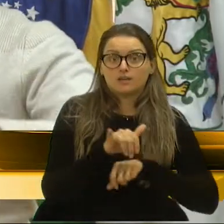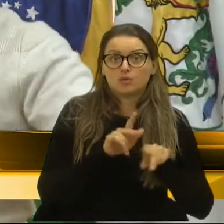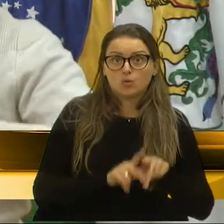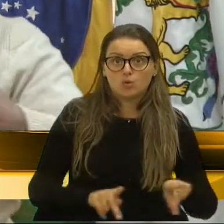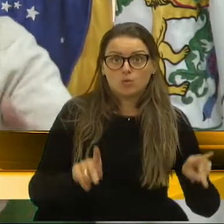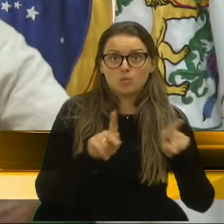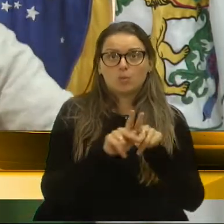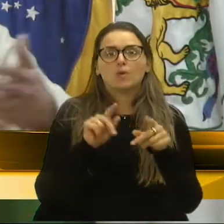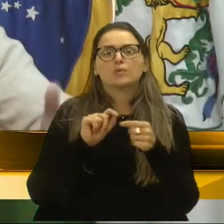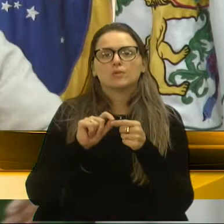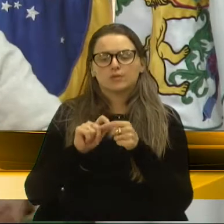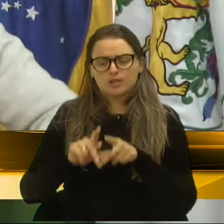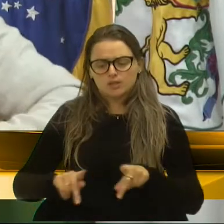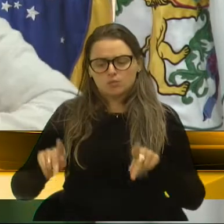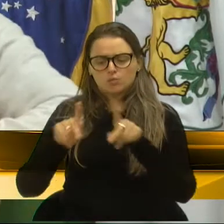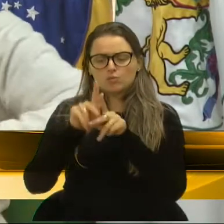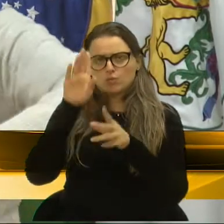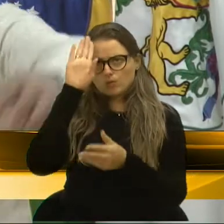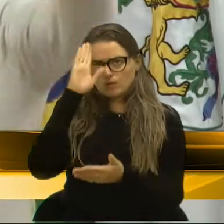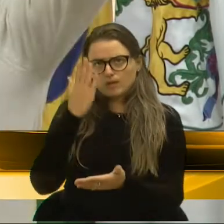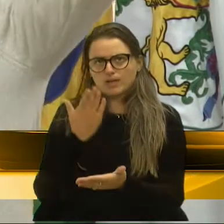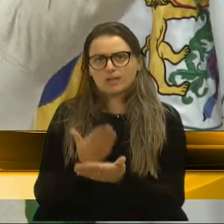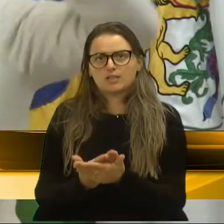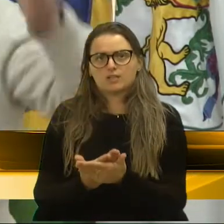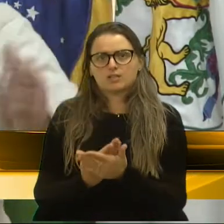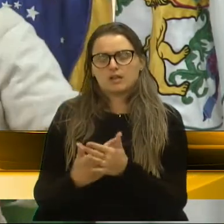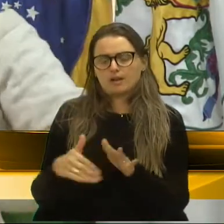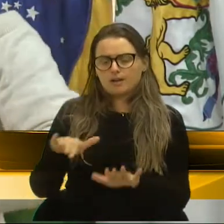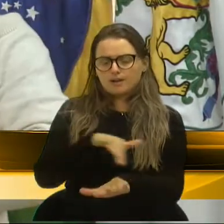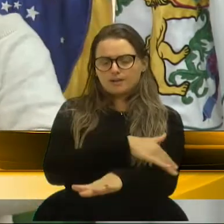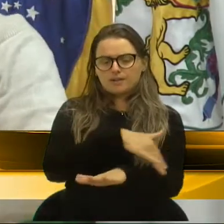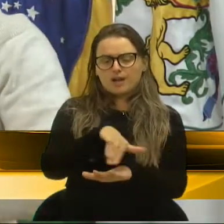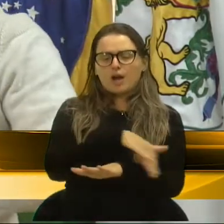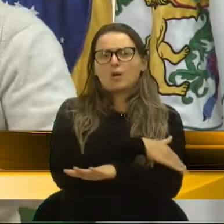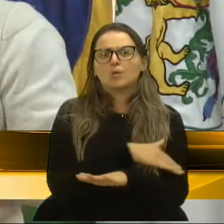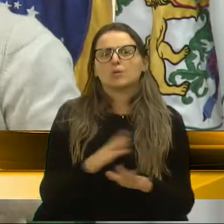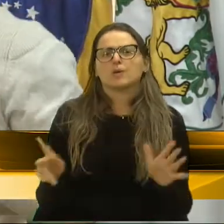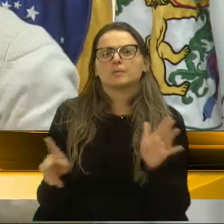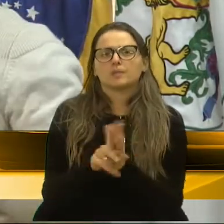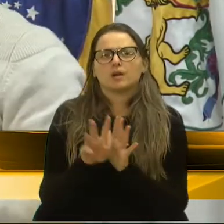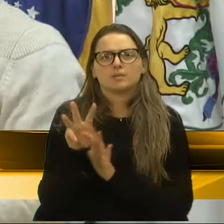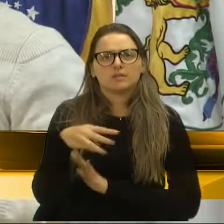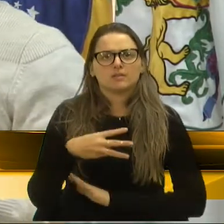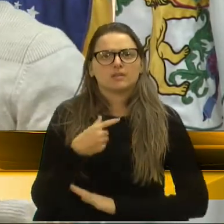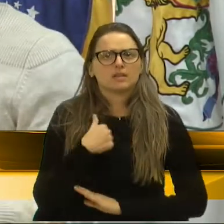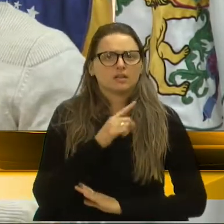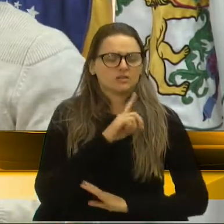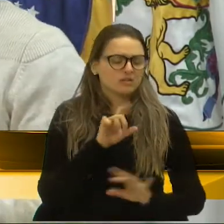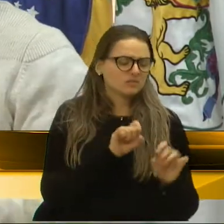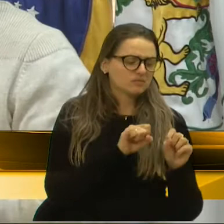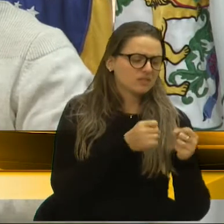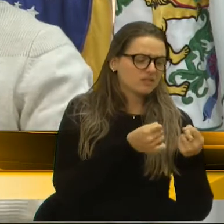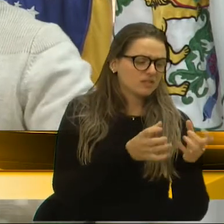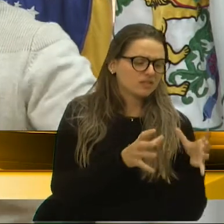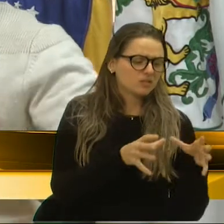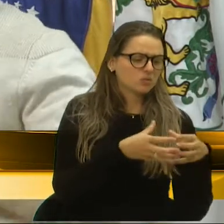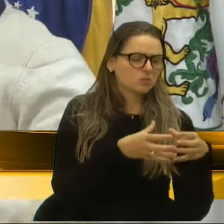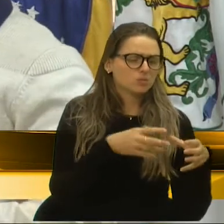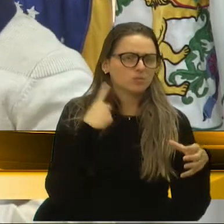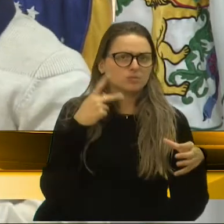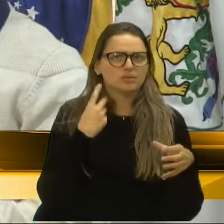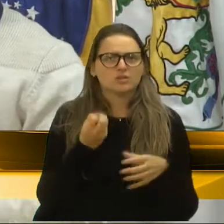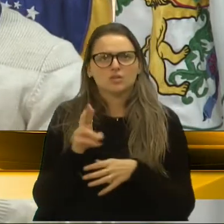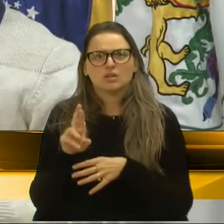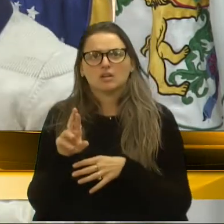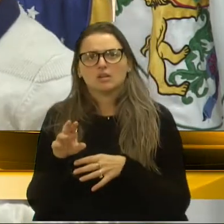que a partir dessa, e corredores da Vizate, eu não estou aqui defendendo A ou B, eu não me importo se ganha lá